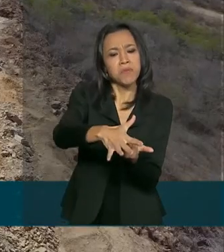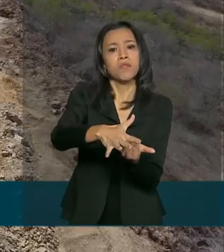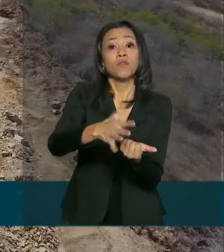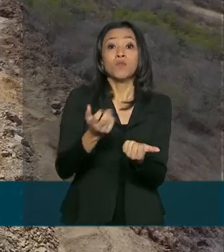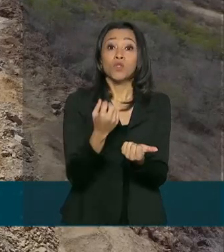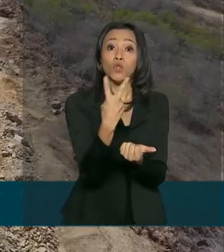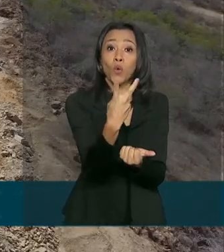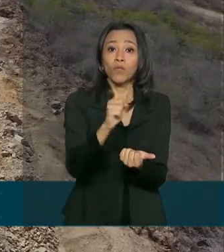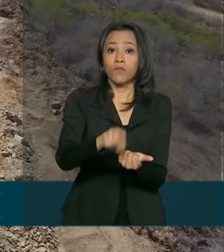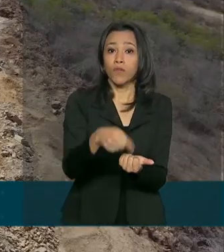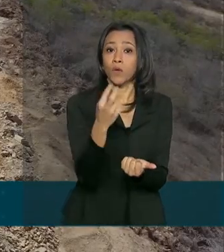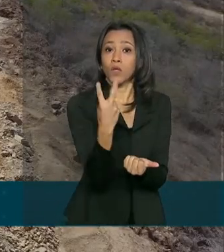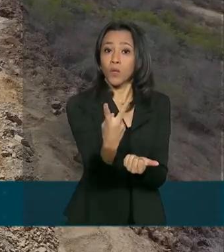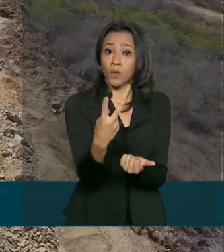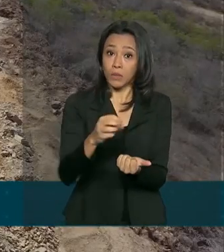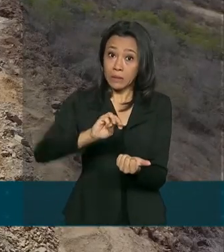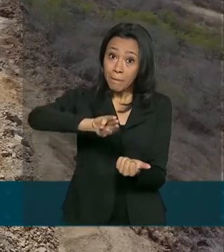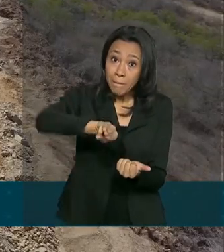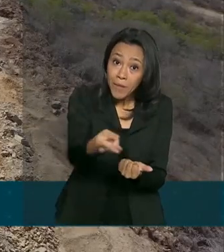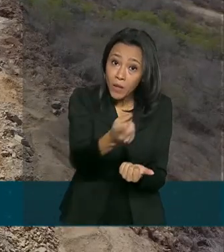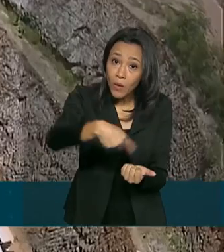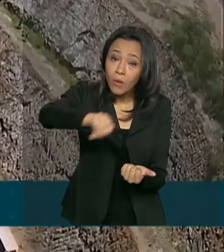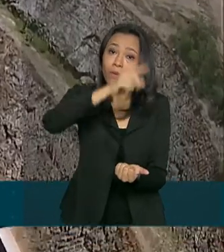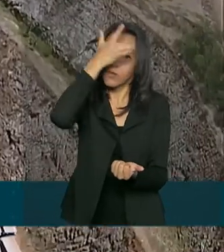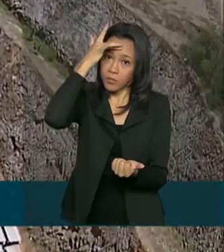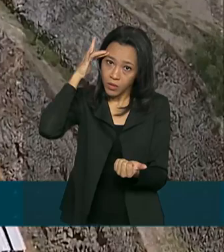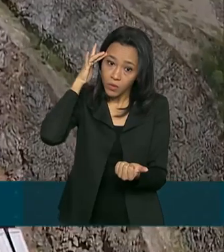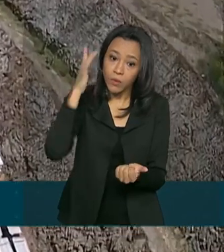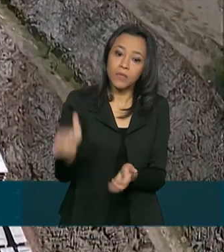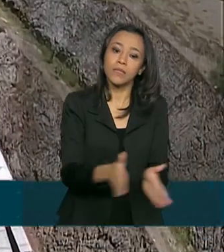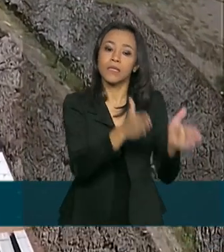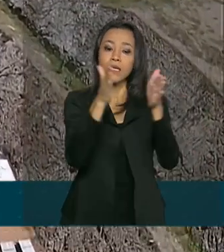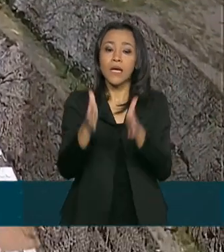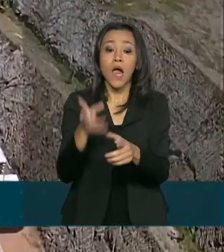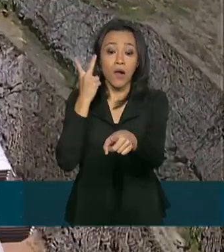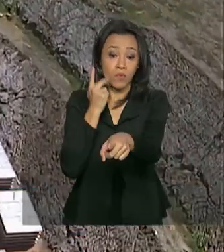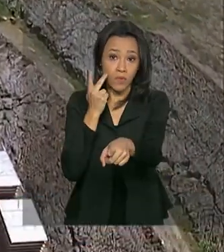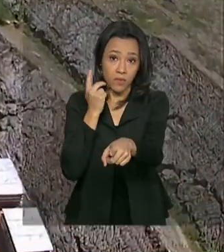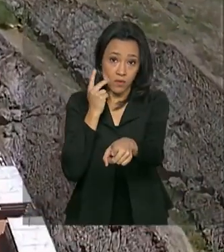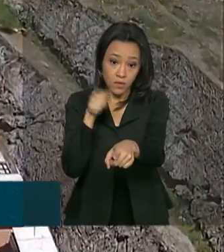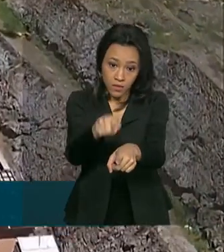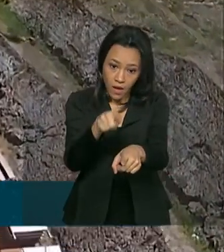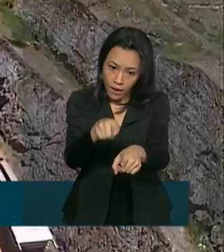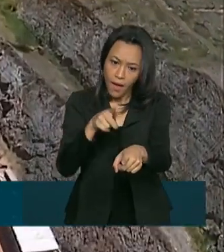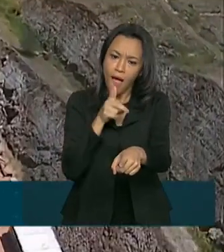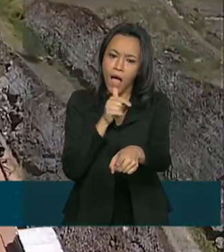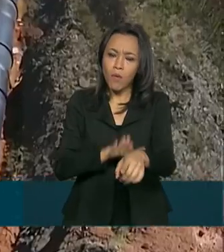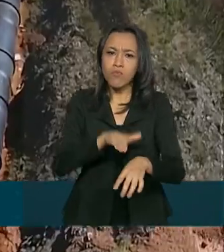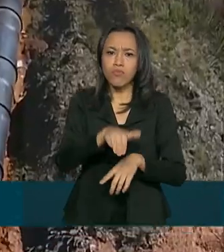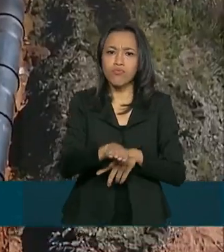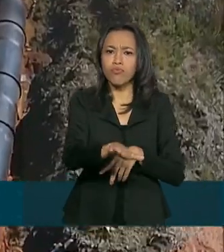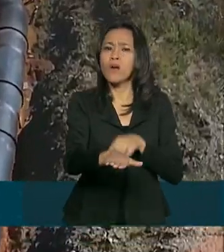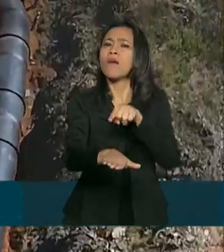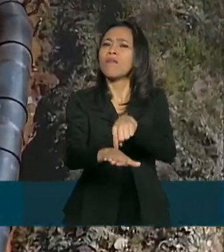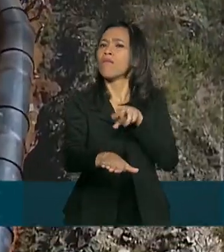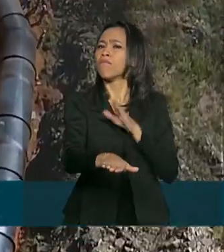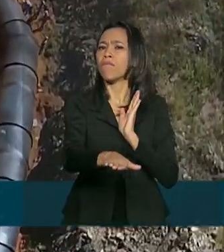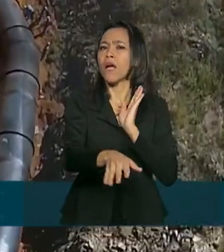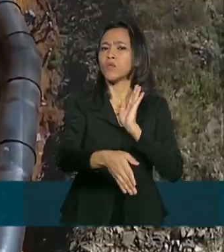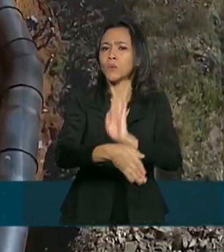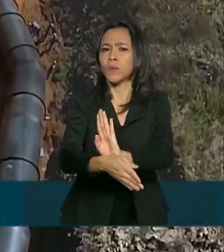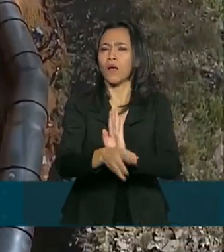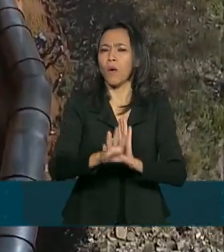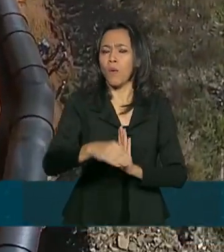2,2 milhões de nordestinos. No Ceará, o Cinturão das Águas vai beneficiar cerca de